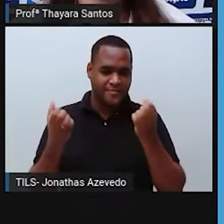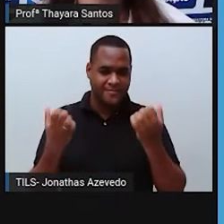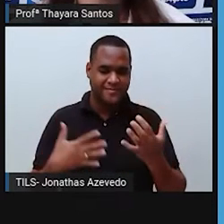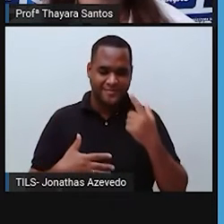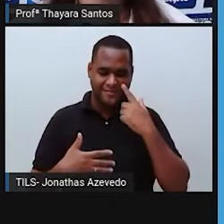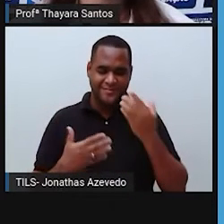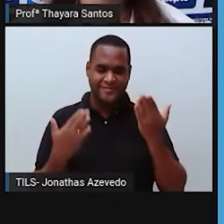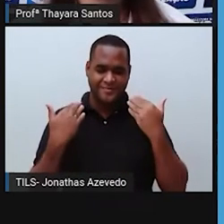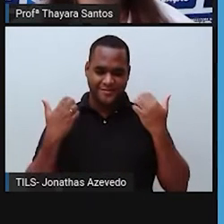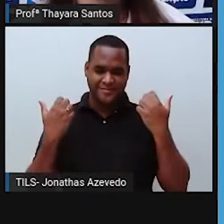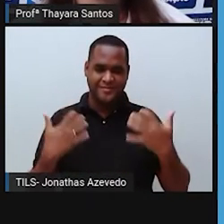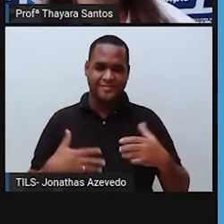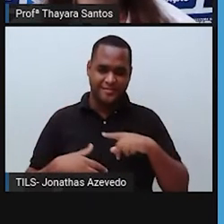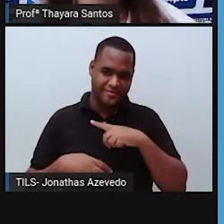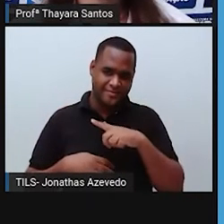nessa.